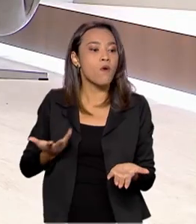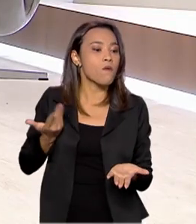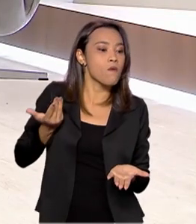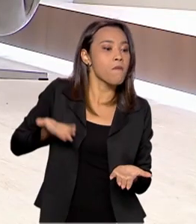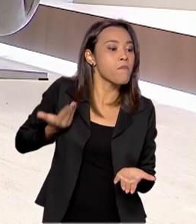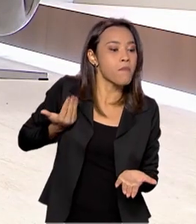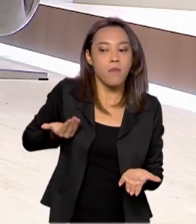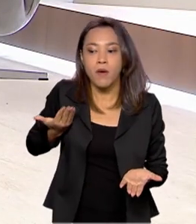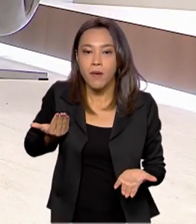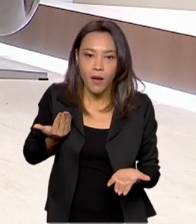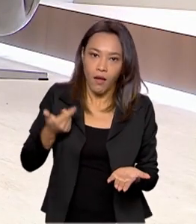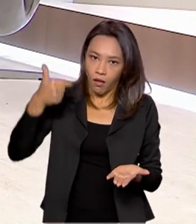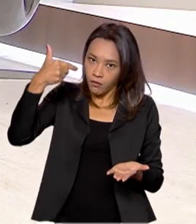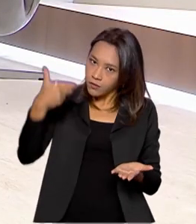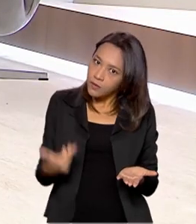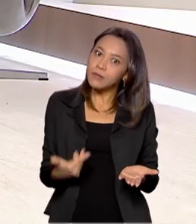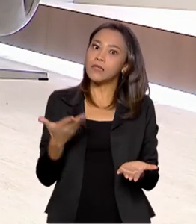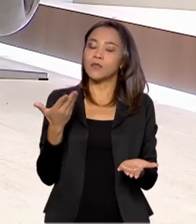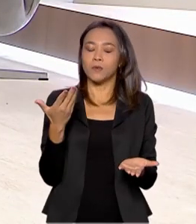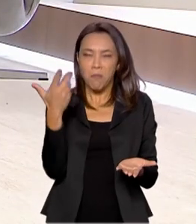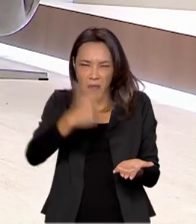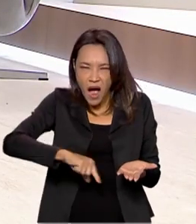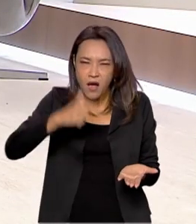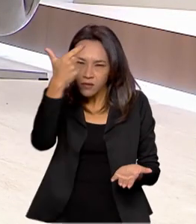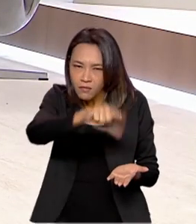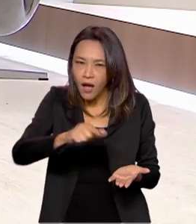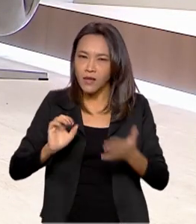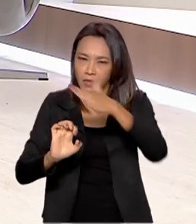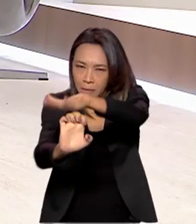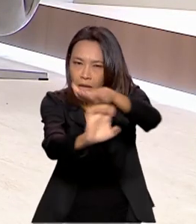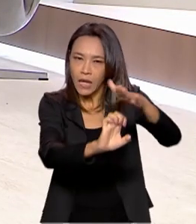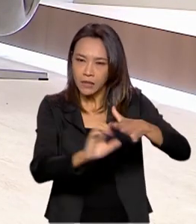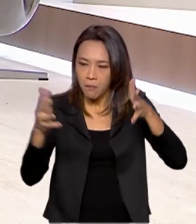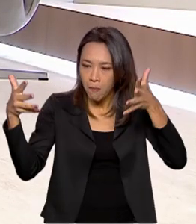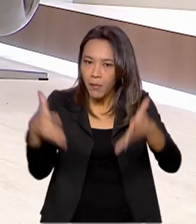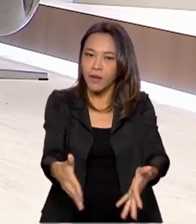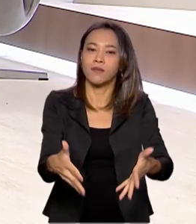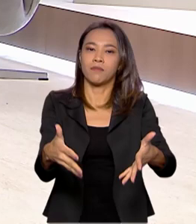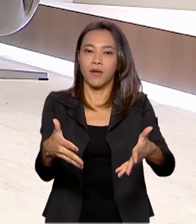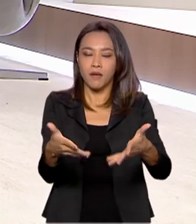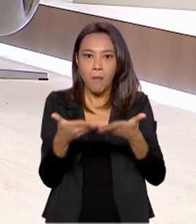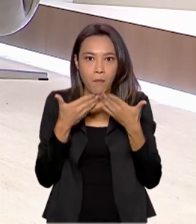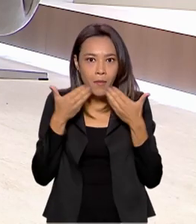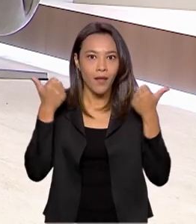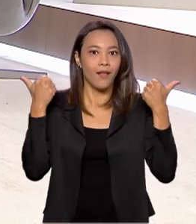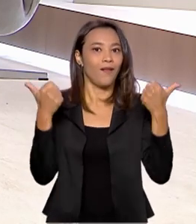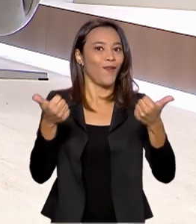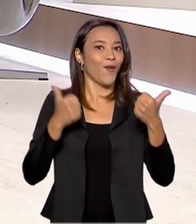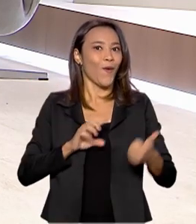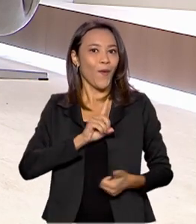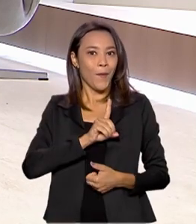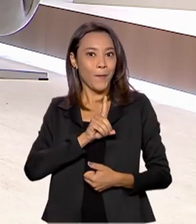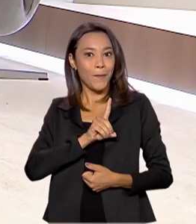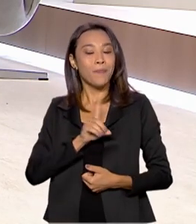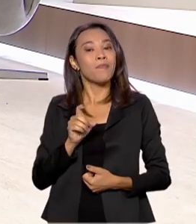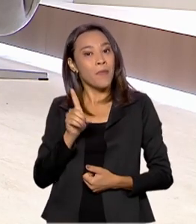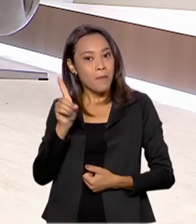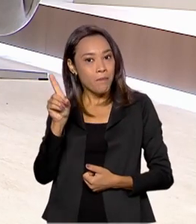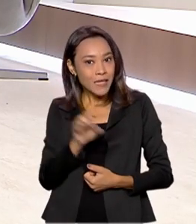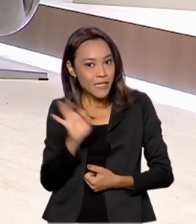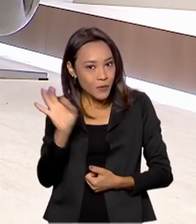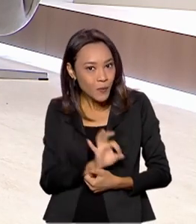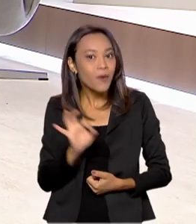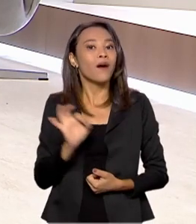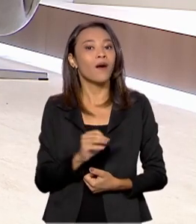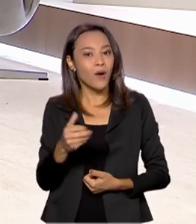mais agentes eu estiver participando, quanto maior a competitividade, há de se esperar o maior percentual de óleo para a